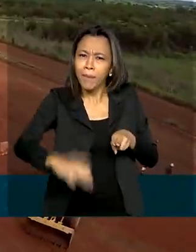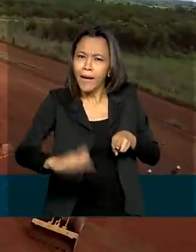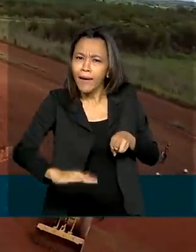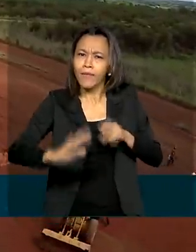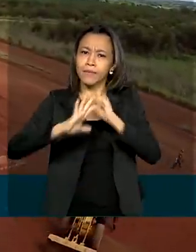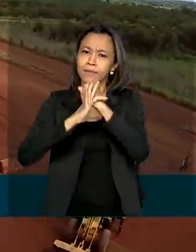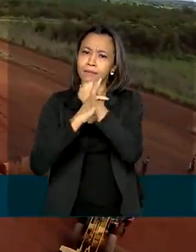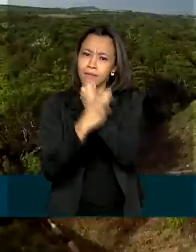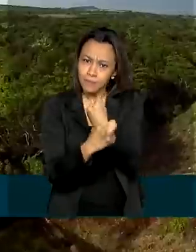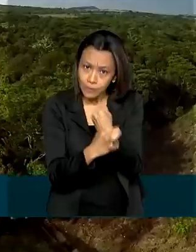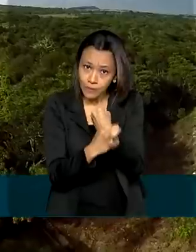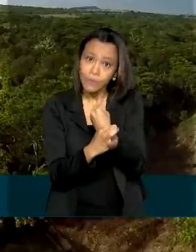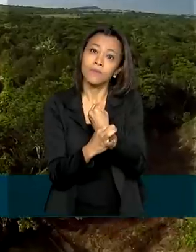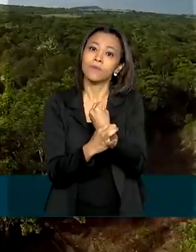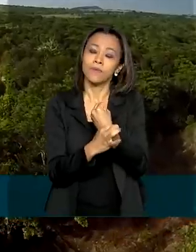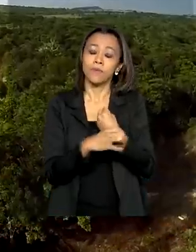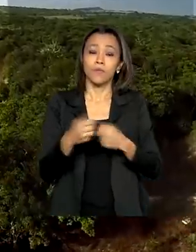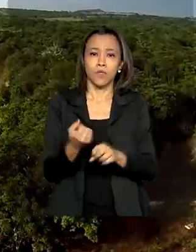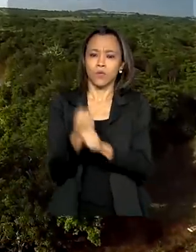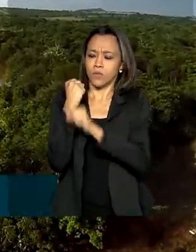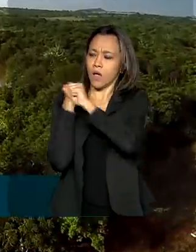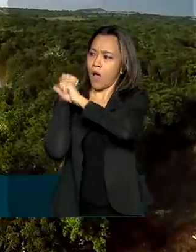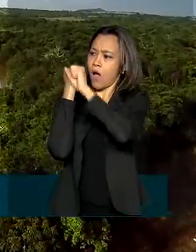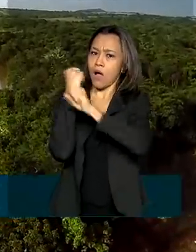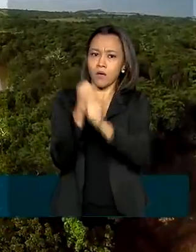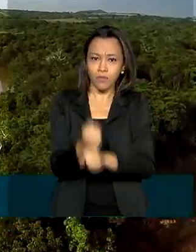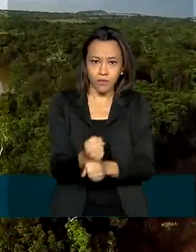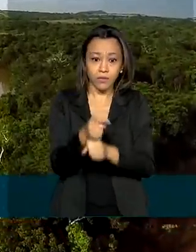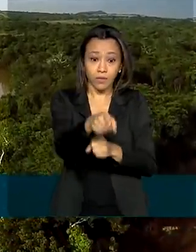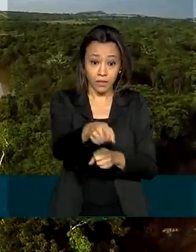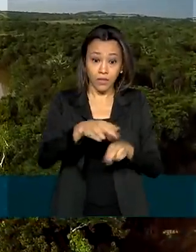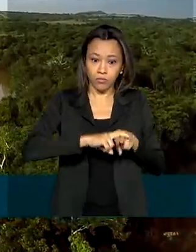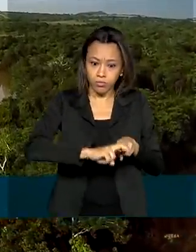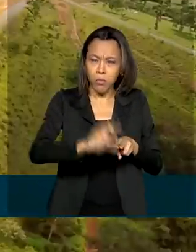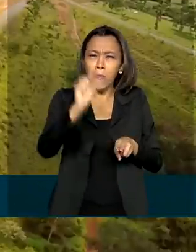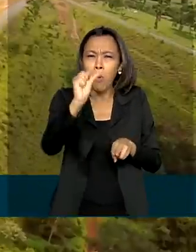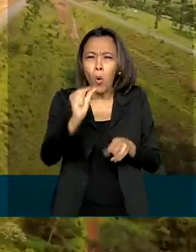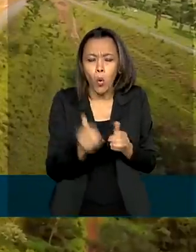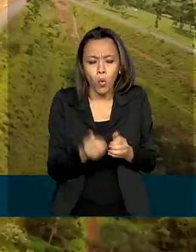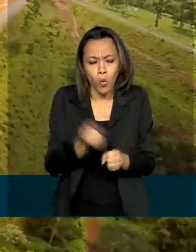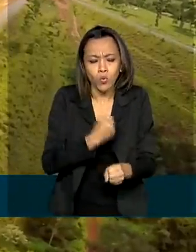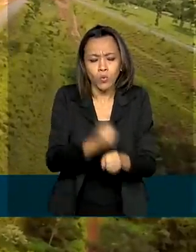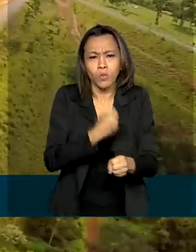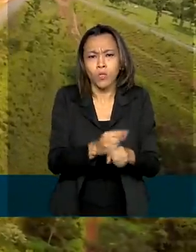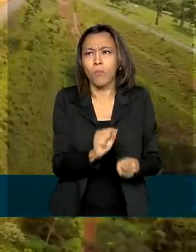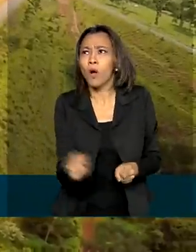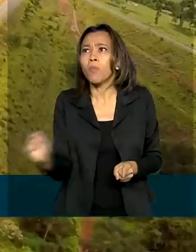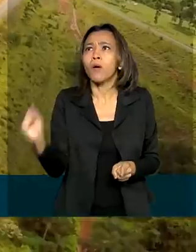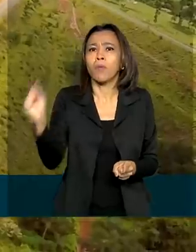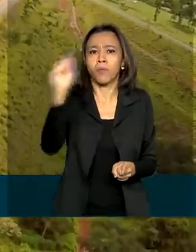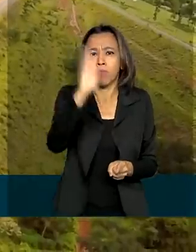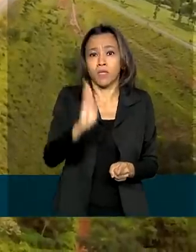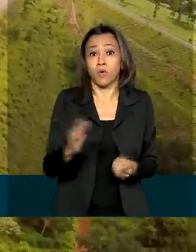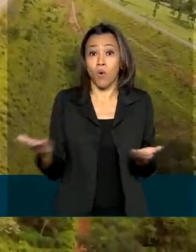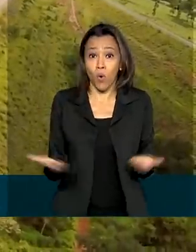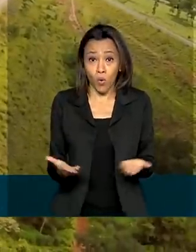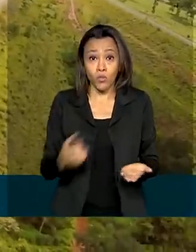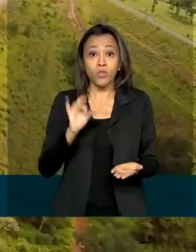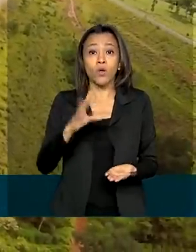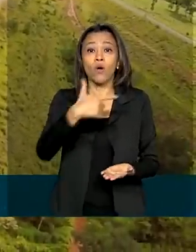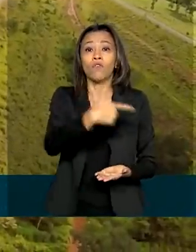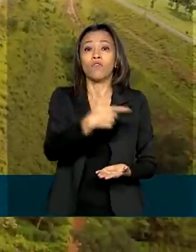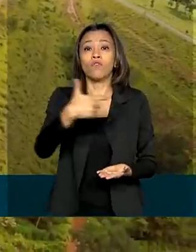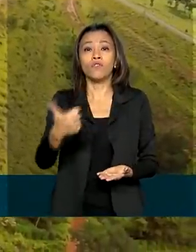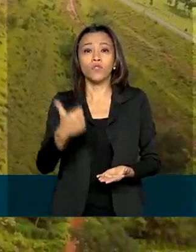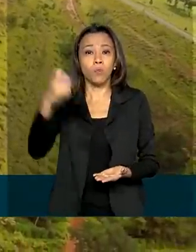e de baixo impacto, nos últimos anos a malha ferroviária avançou pouco e hoje transporta apenas 21%